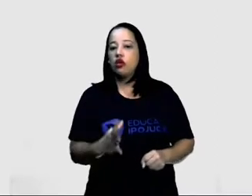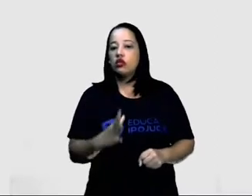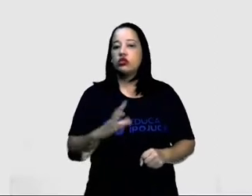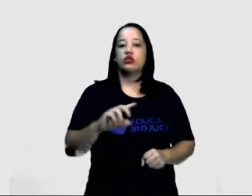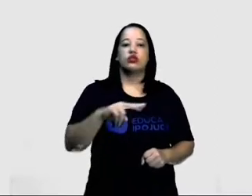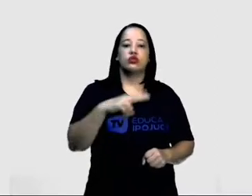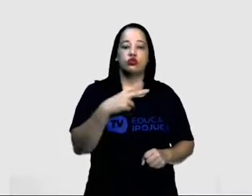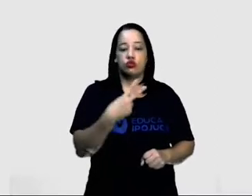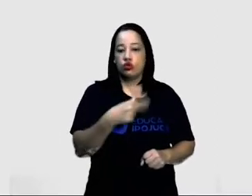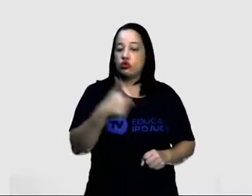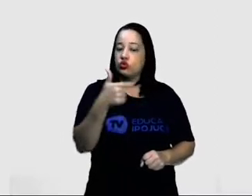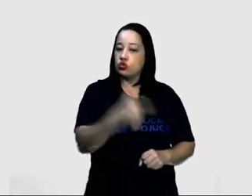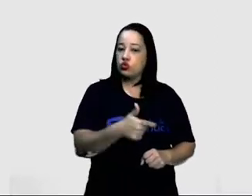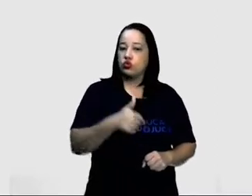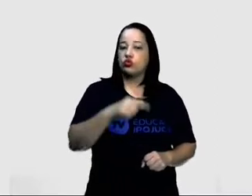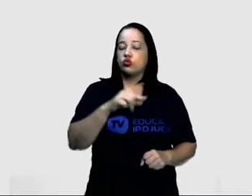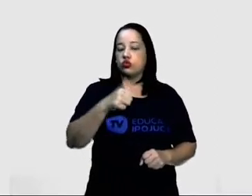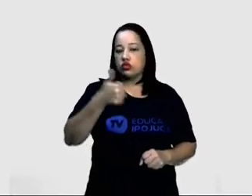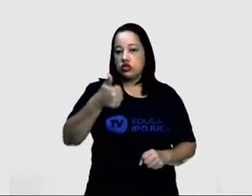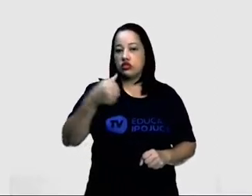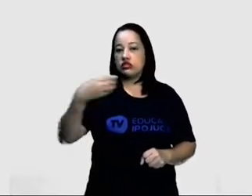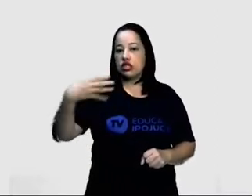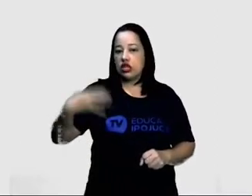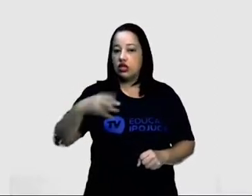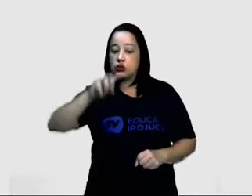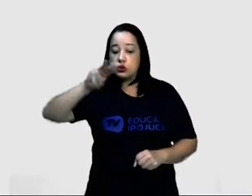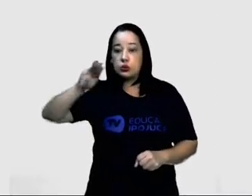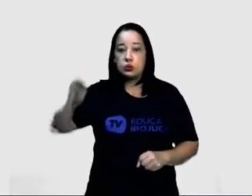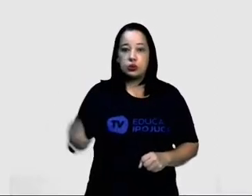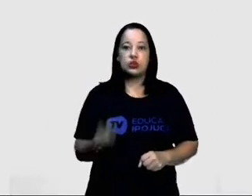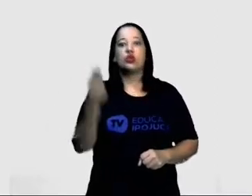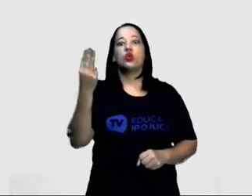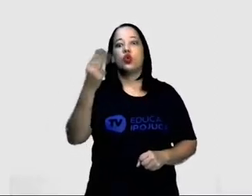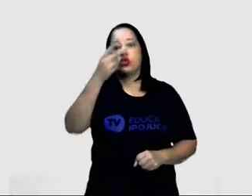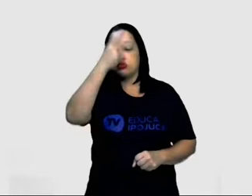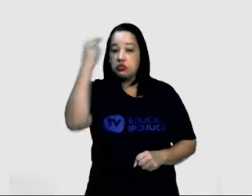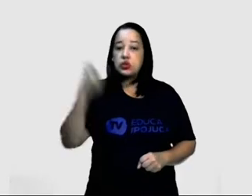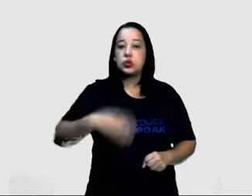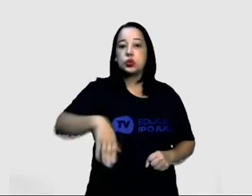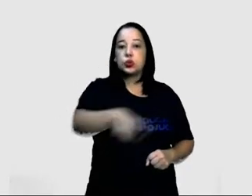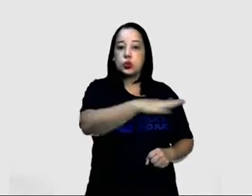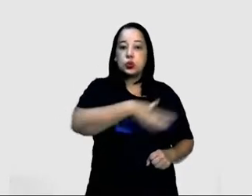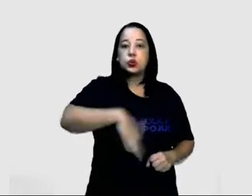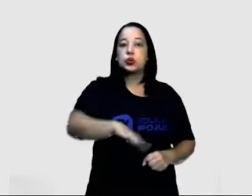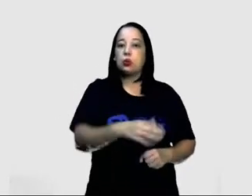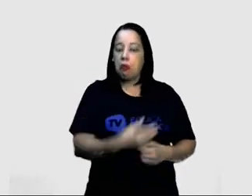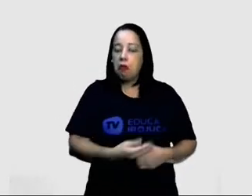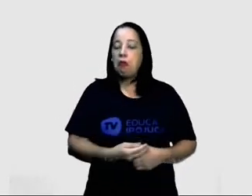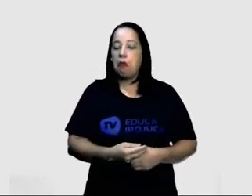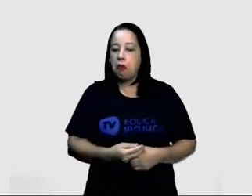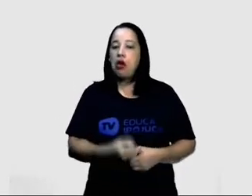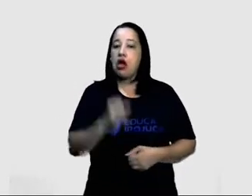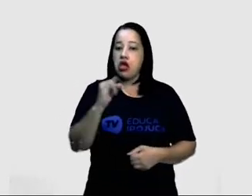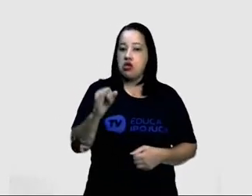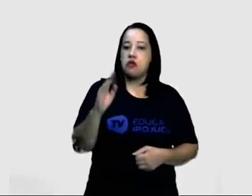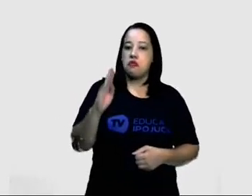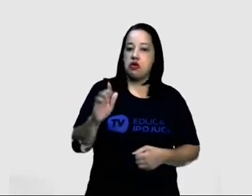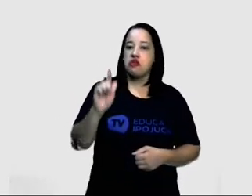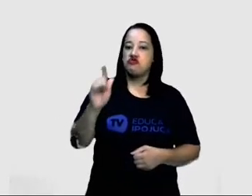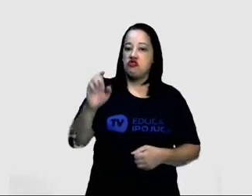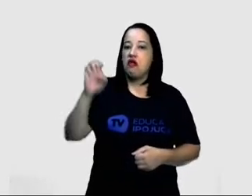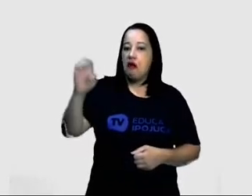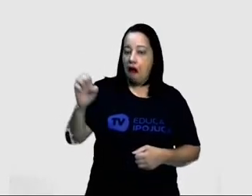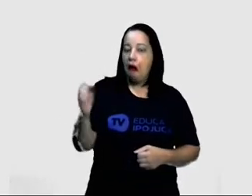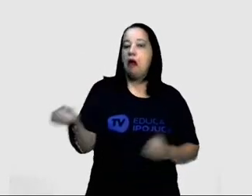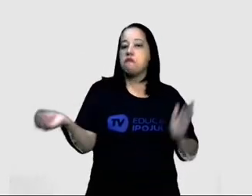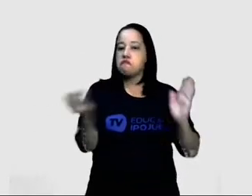214 milhões de habitantes, segundo o IBGE. É muita gente, né? Mas vamos ver